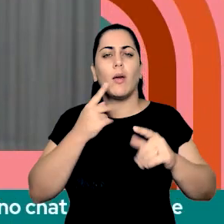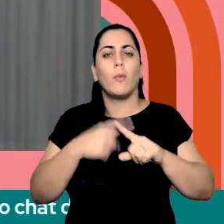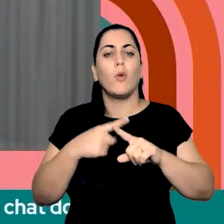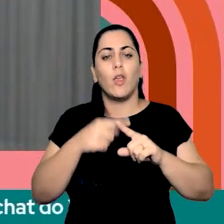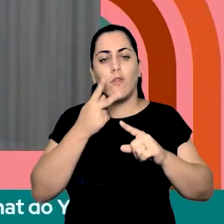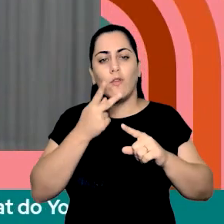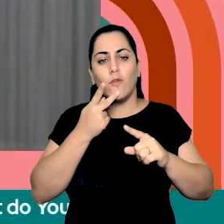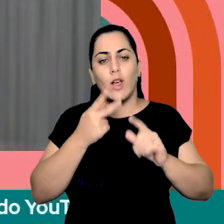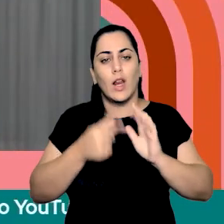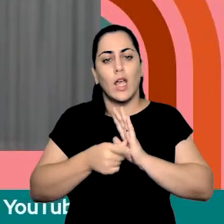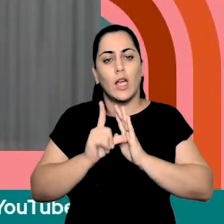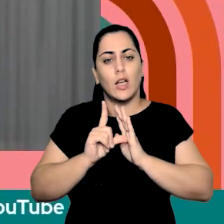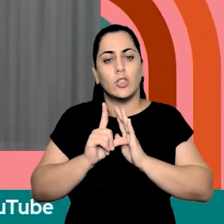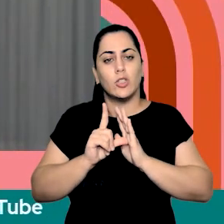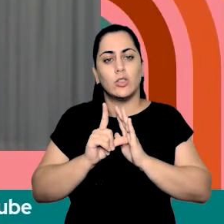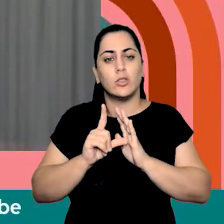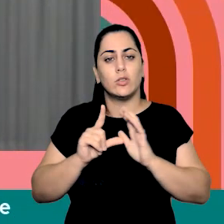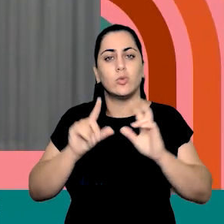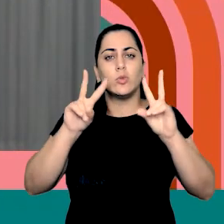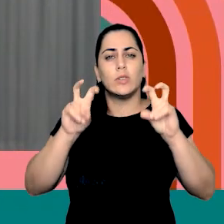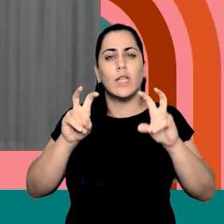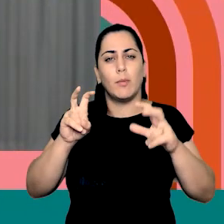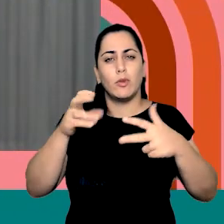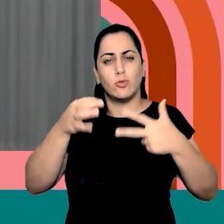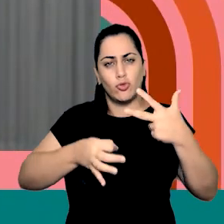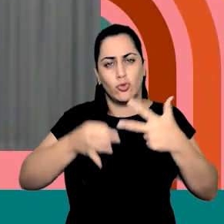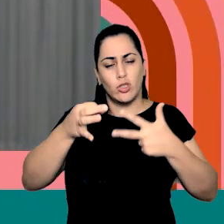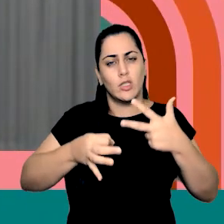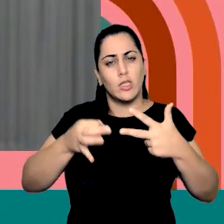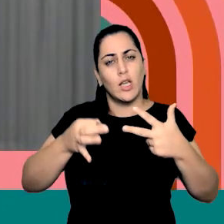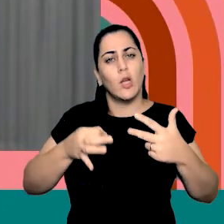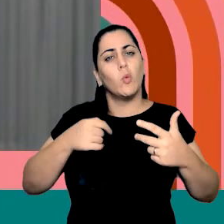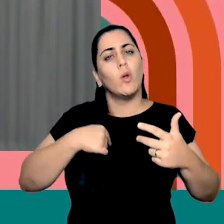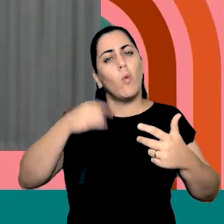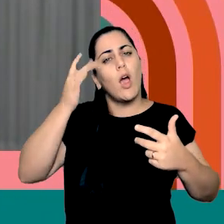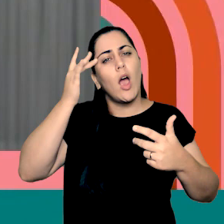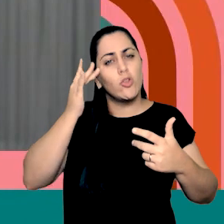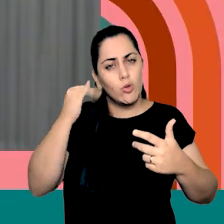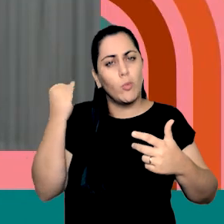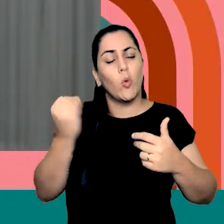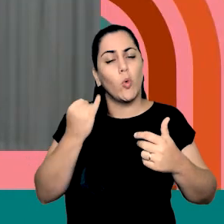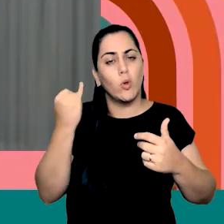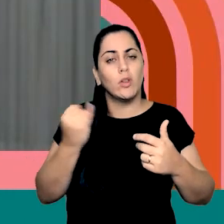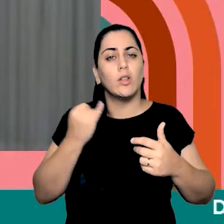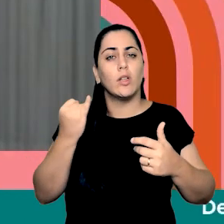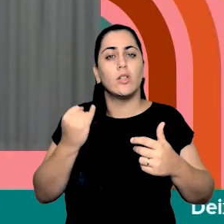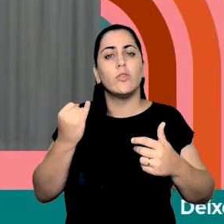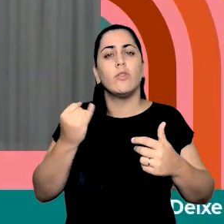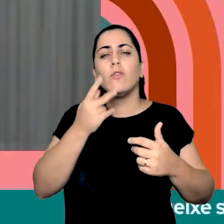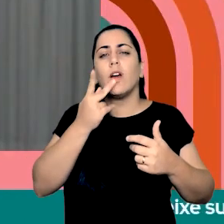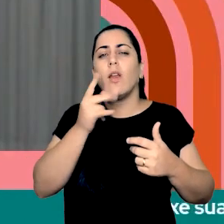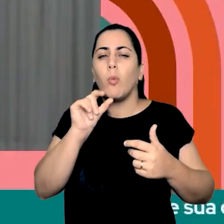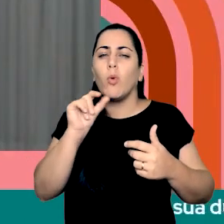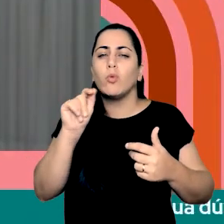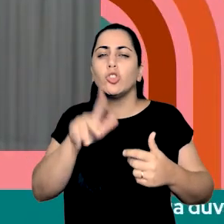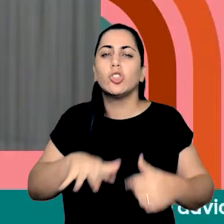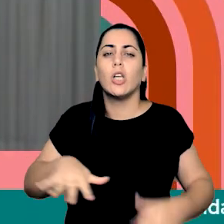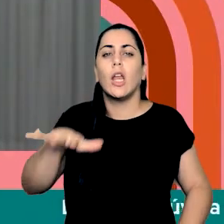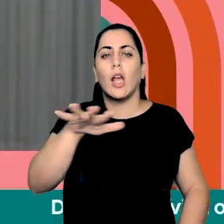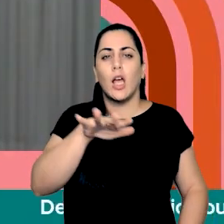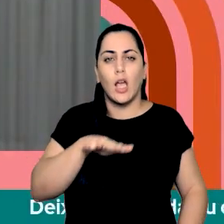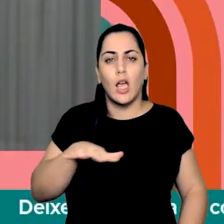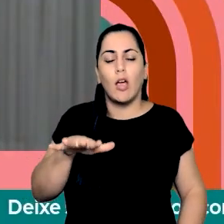entrar especificamente no tema do poder judiciário, eu achei importante trazer aí uma ideia geral sobre a